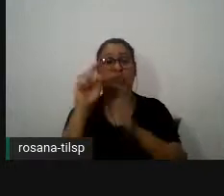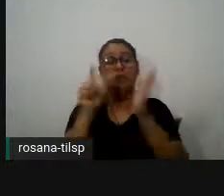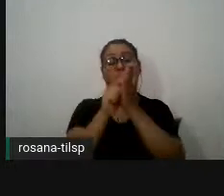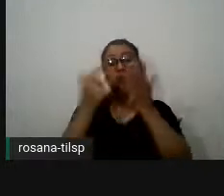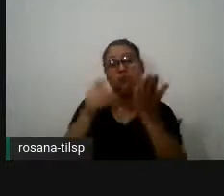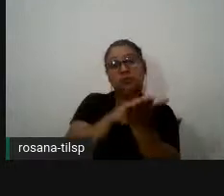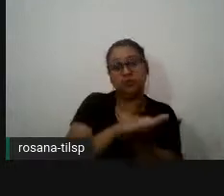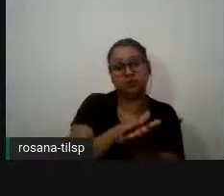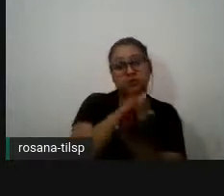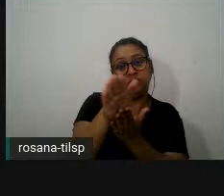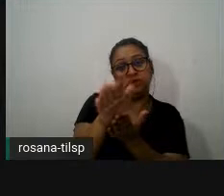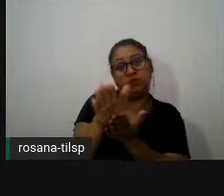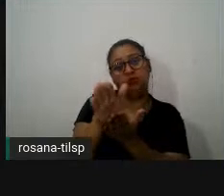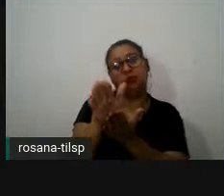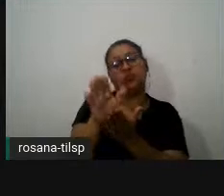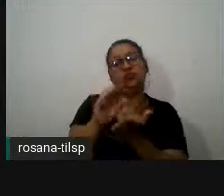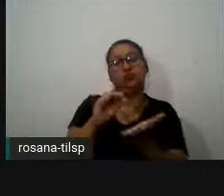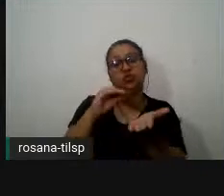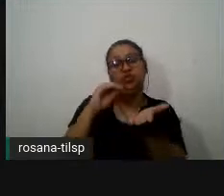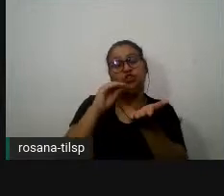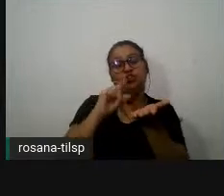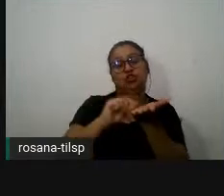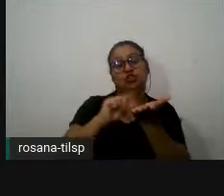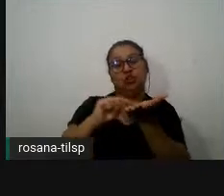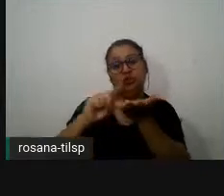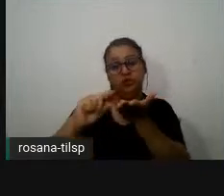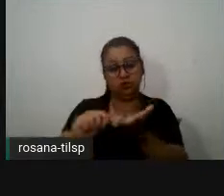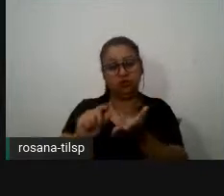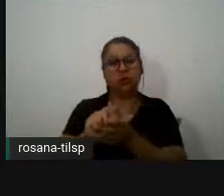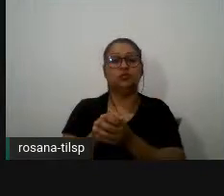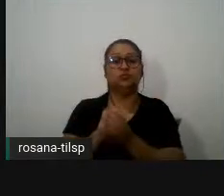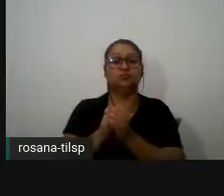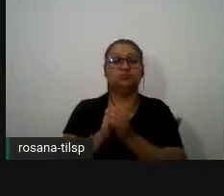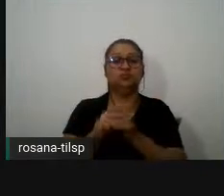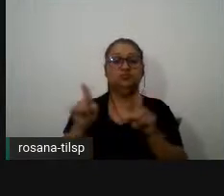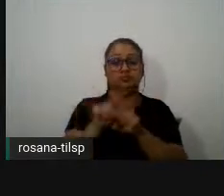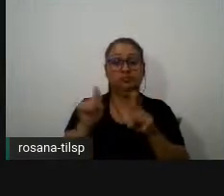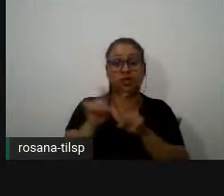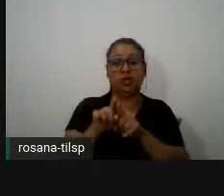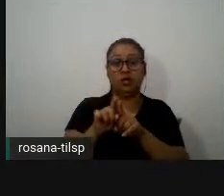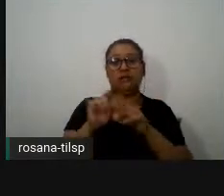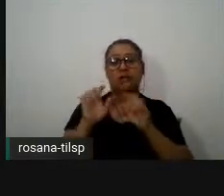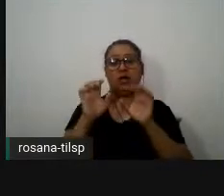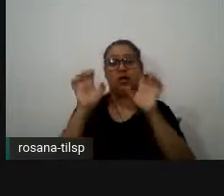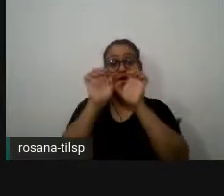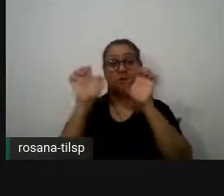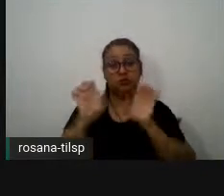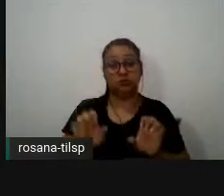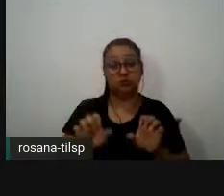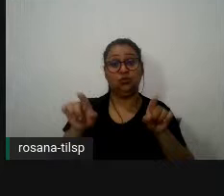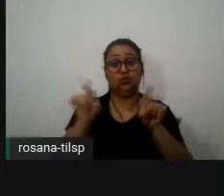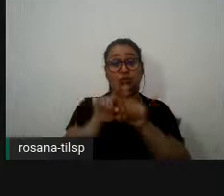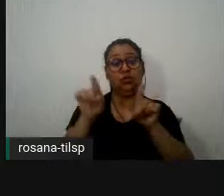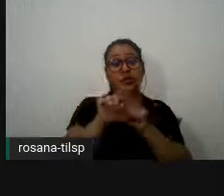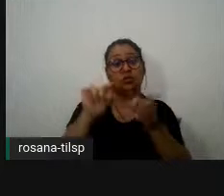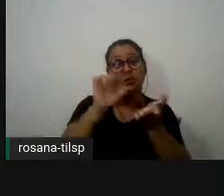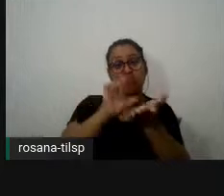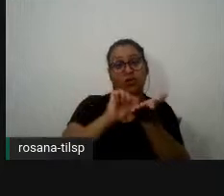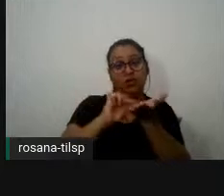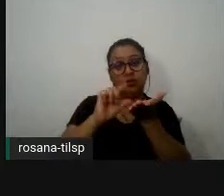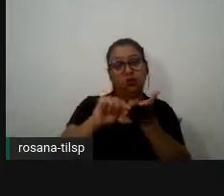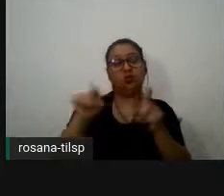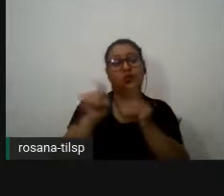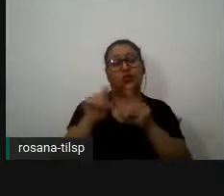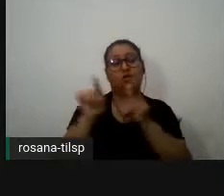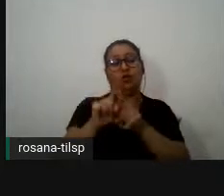de um artigo observamos também a estrutura ou plano de texto quais são as partes das secções